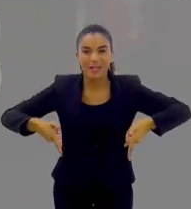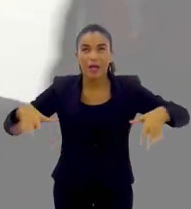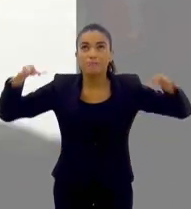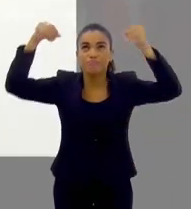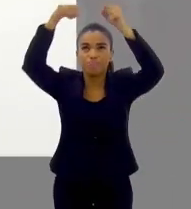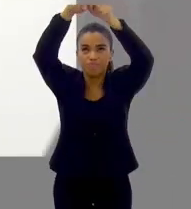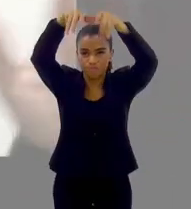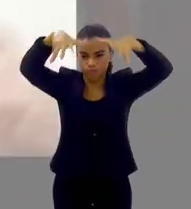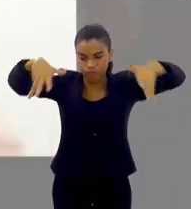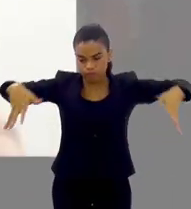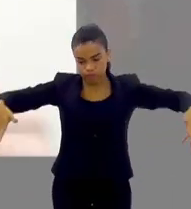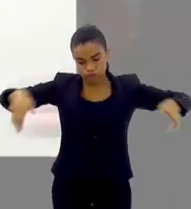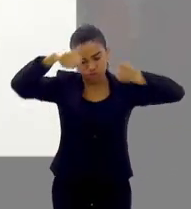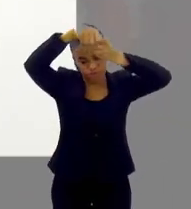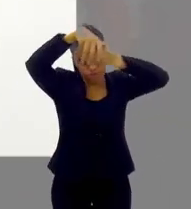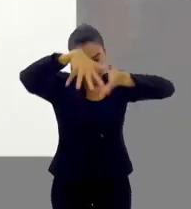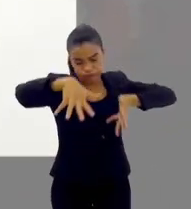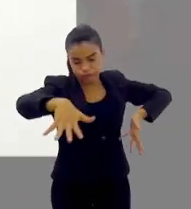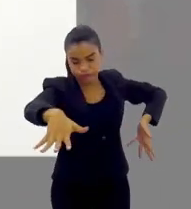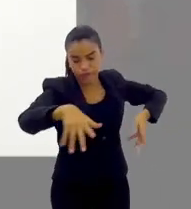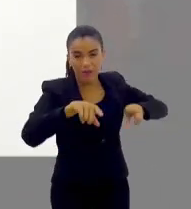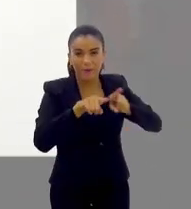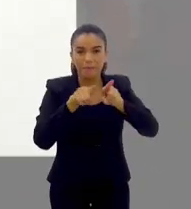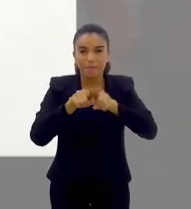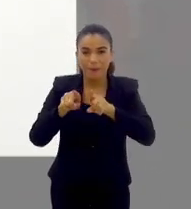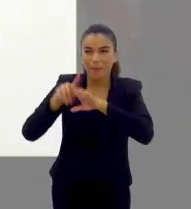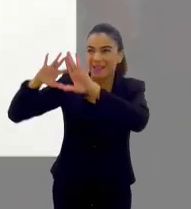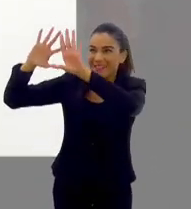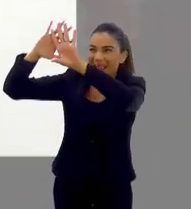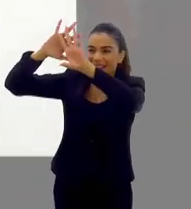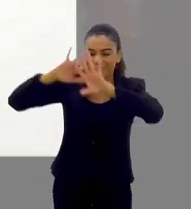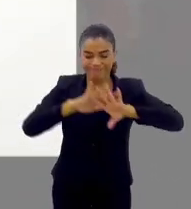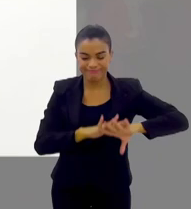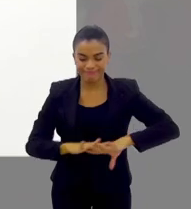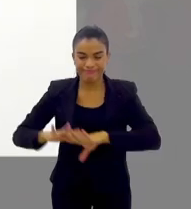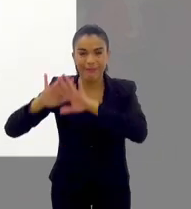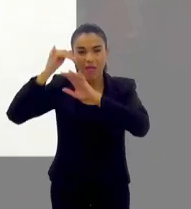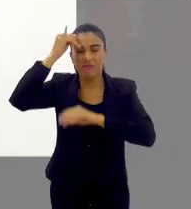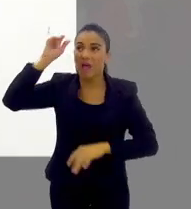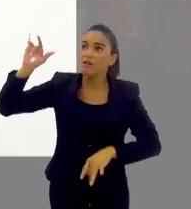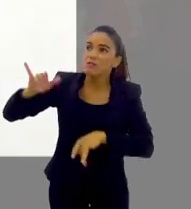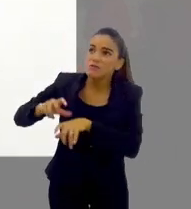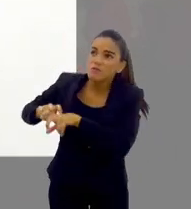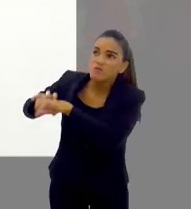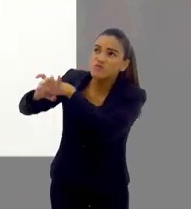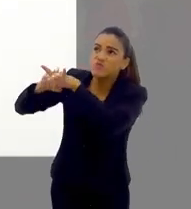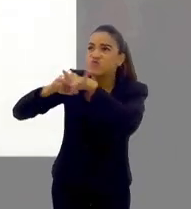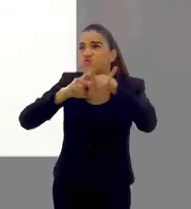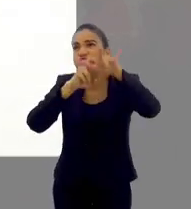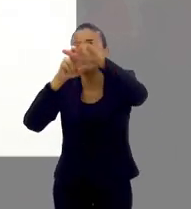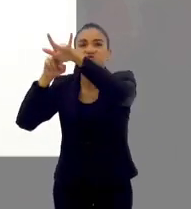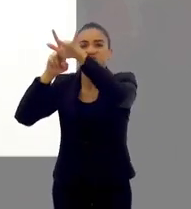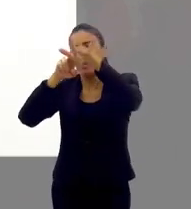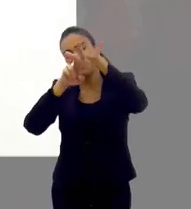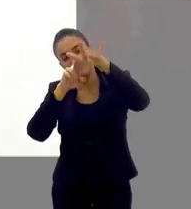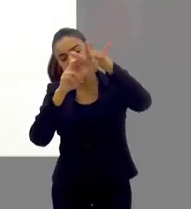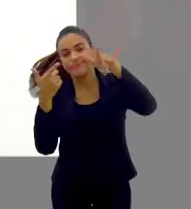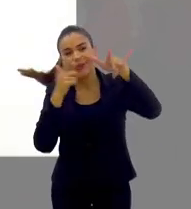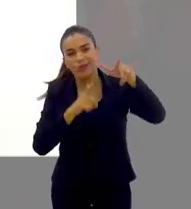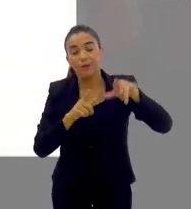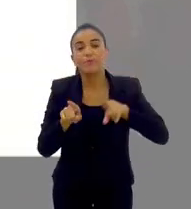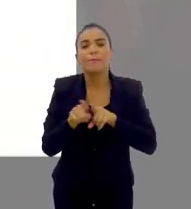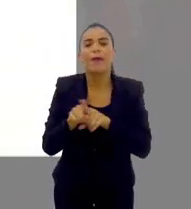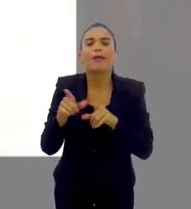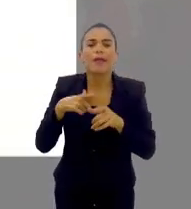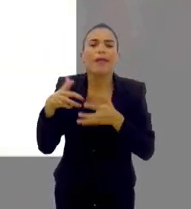proteção que fazem, que envolvem ali a cama para que durante a noite o mosquito não consiga entrar ali, então são cuidados. Os